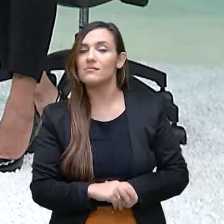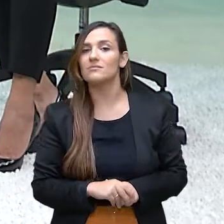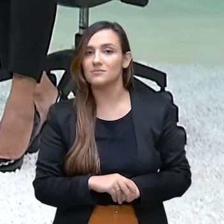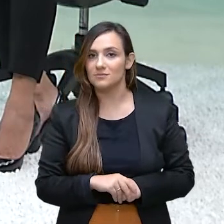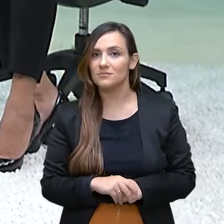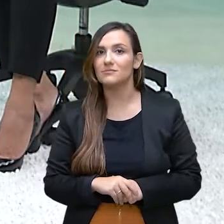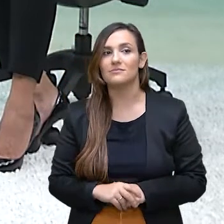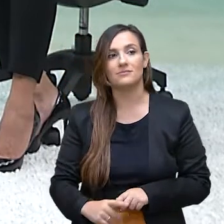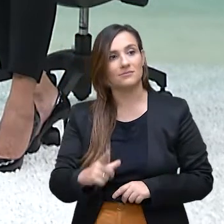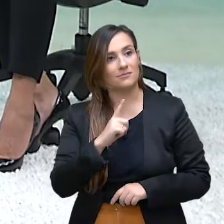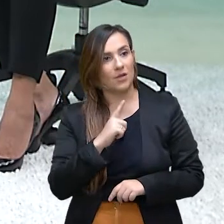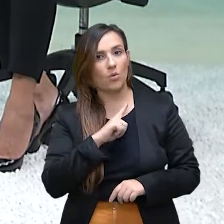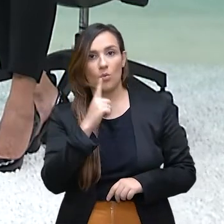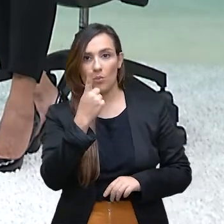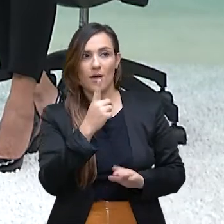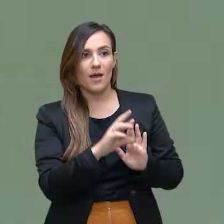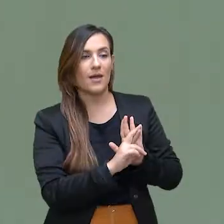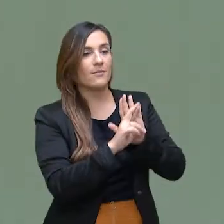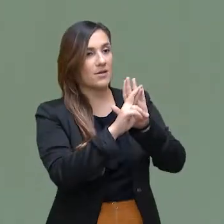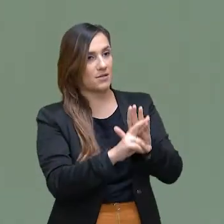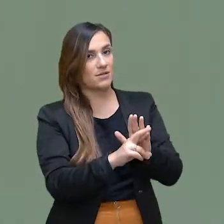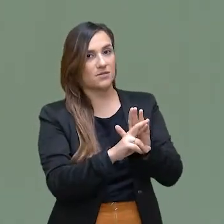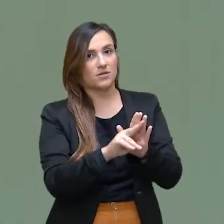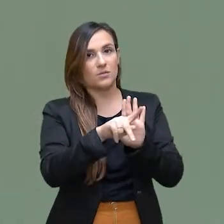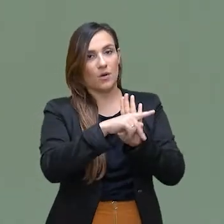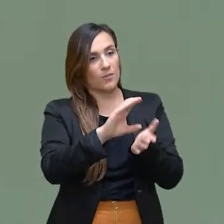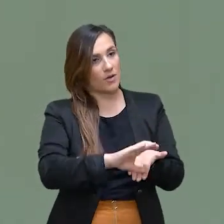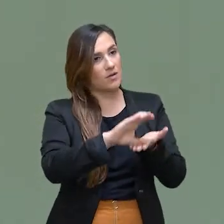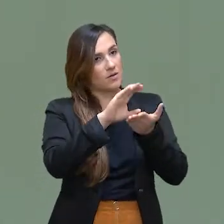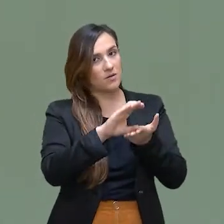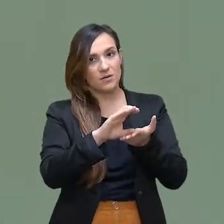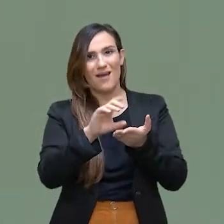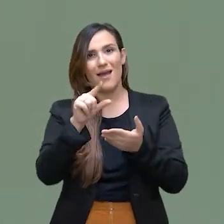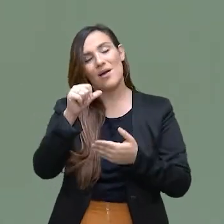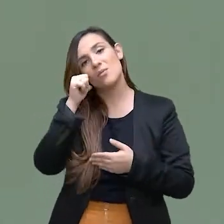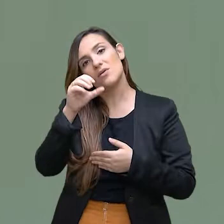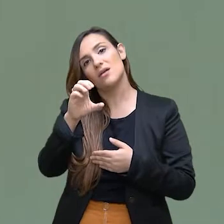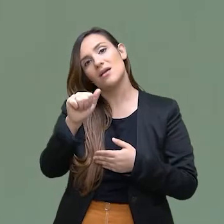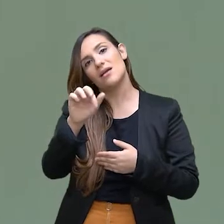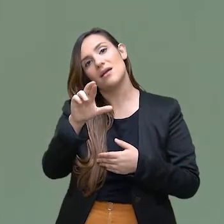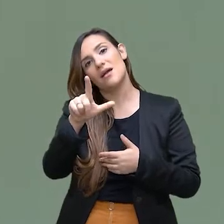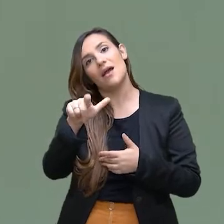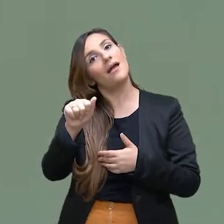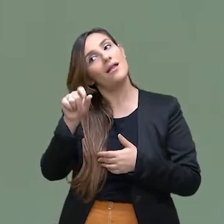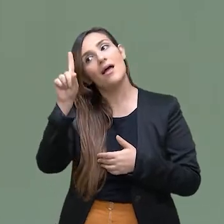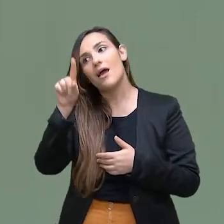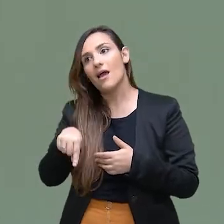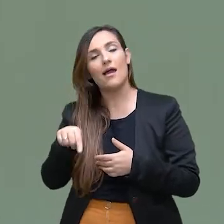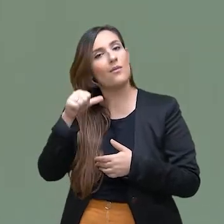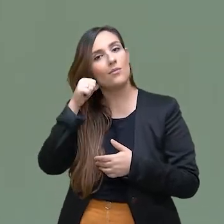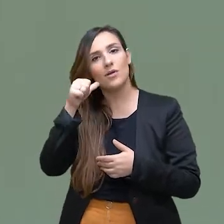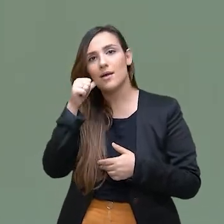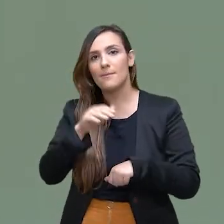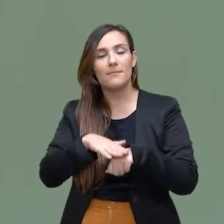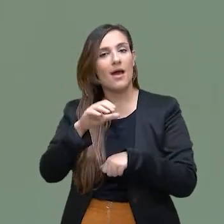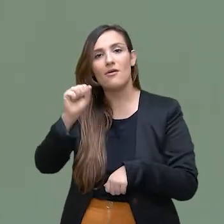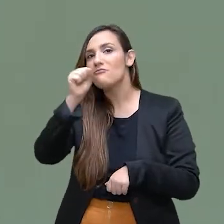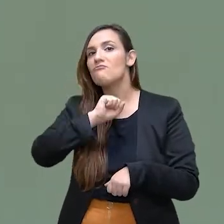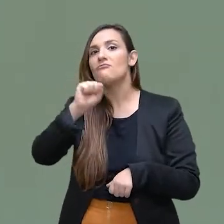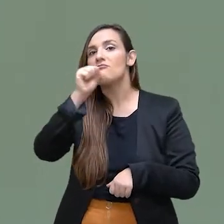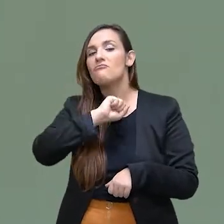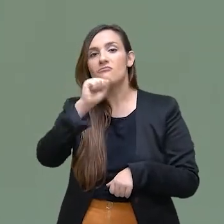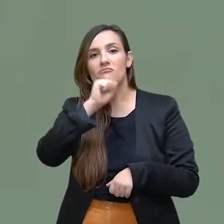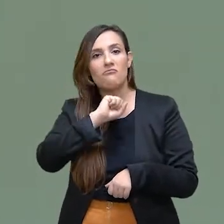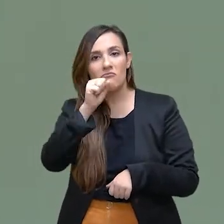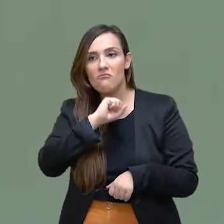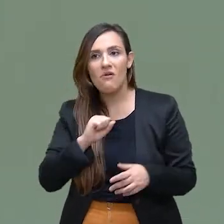representante dentro do Conselho Estadual, que é a doutora Carla, e que, inclusive, é a decana do Conselho da Ordem